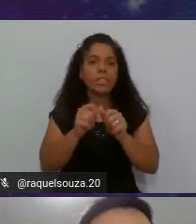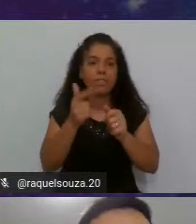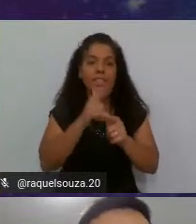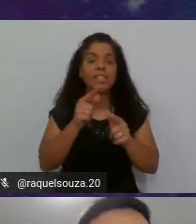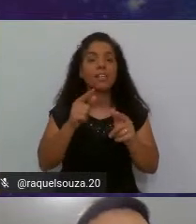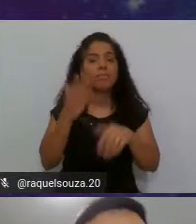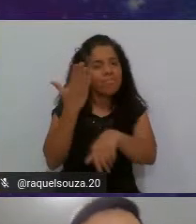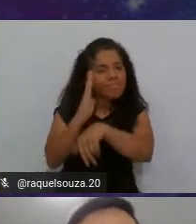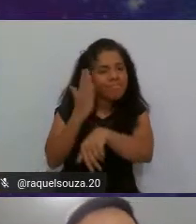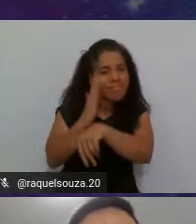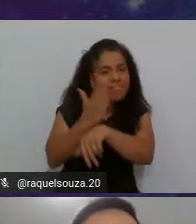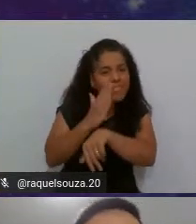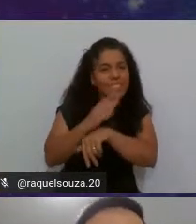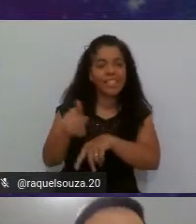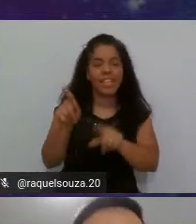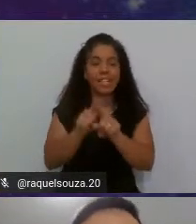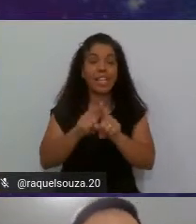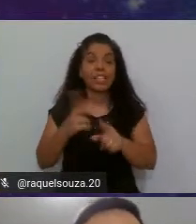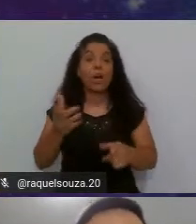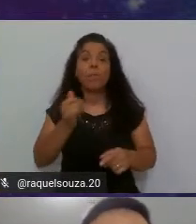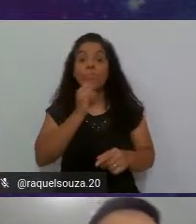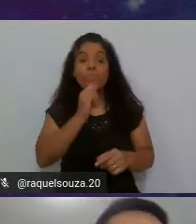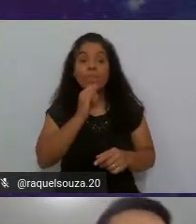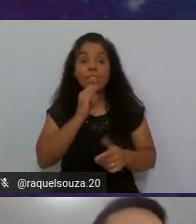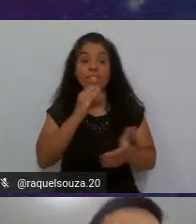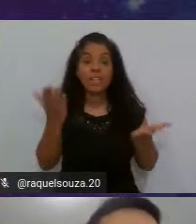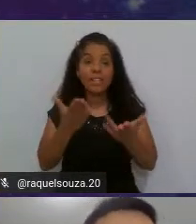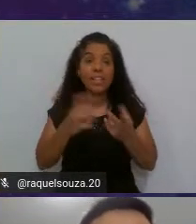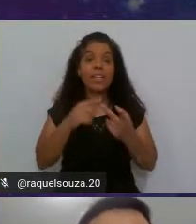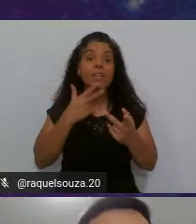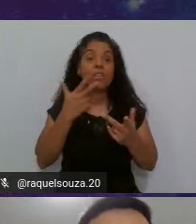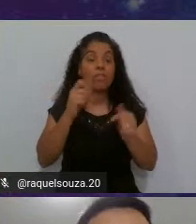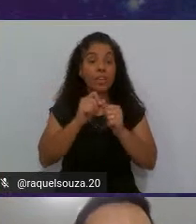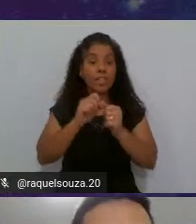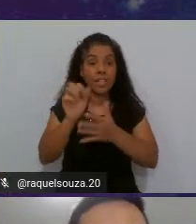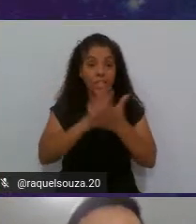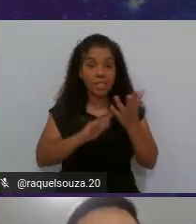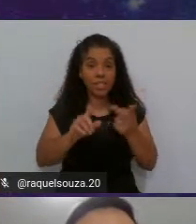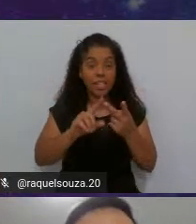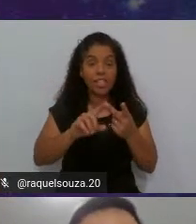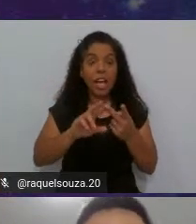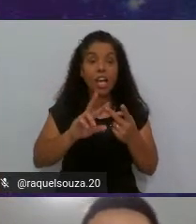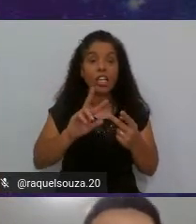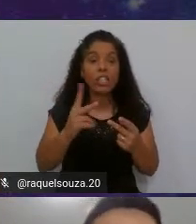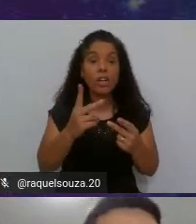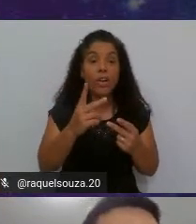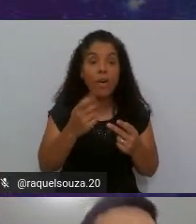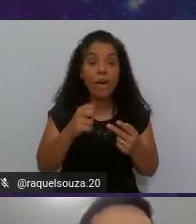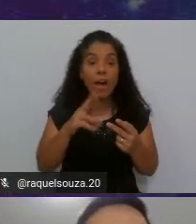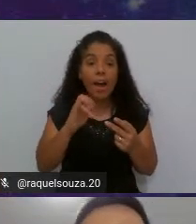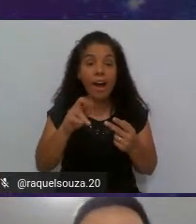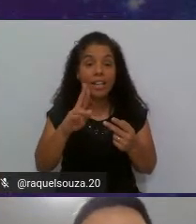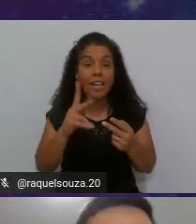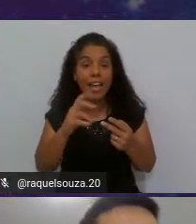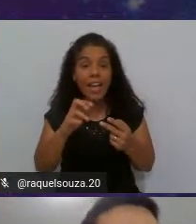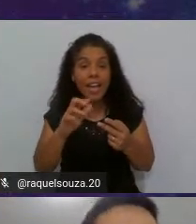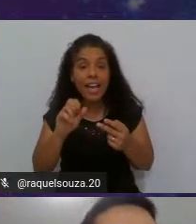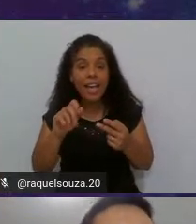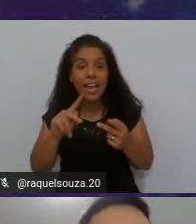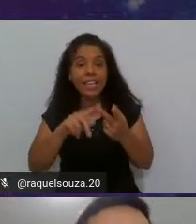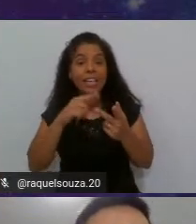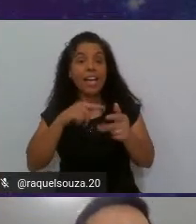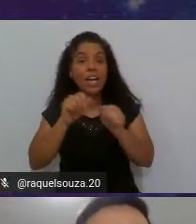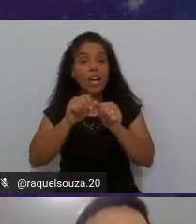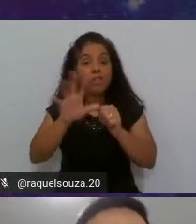exercitar aquilo ali. Então, no meu exemplo aqui, eu vou fazer os exercícios do HackerHank. Então, vou cair em cima, vou pegar um